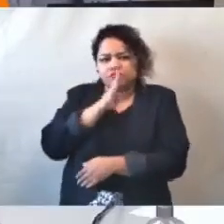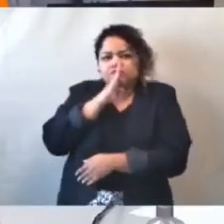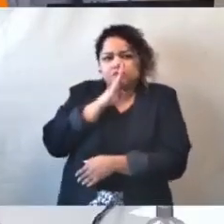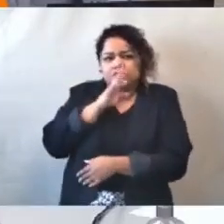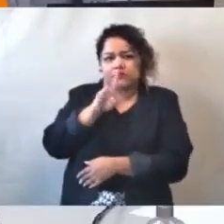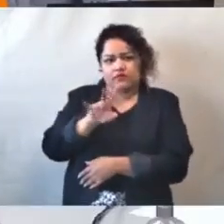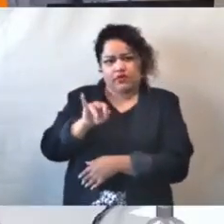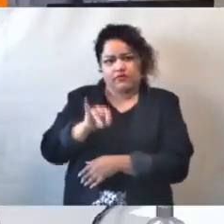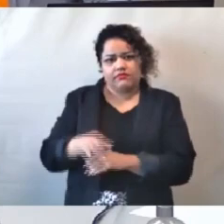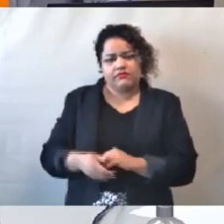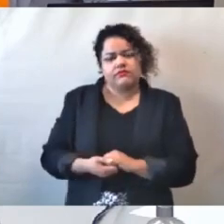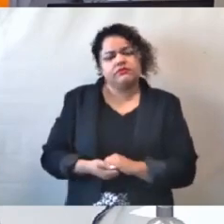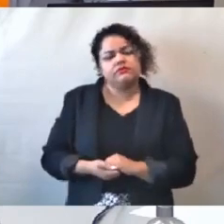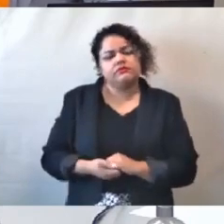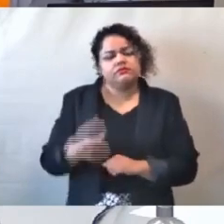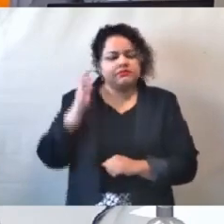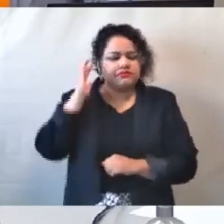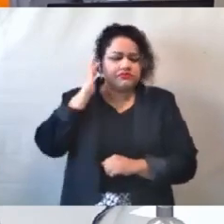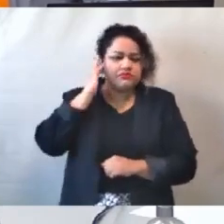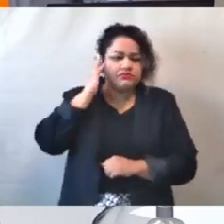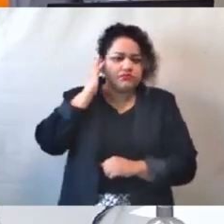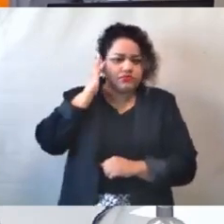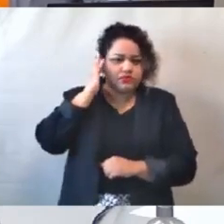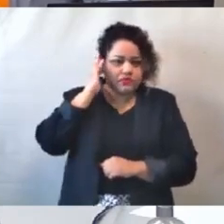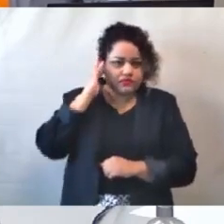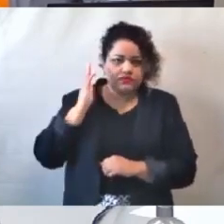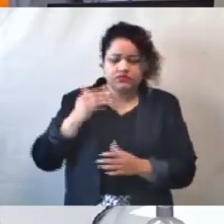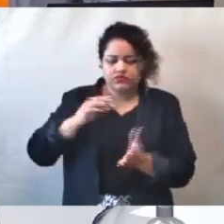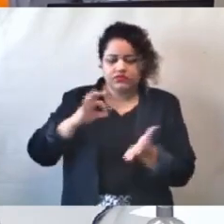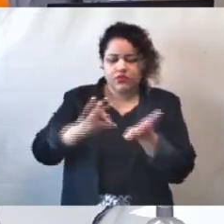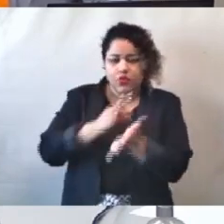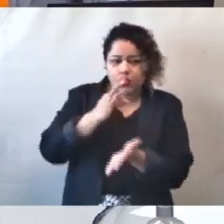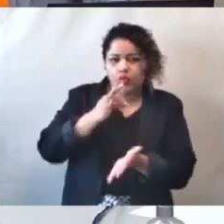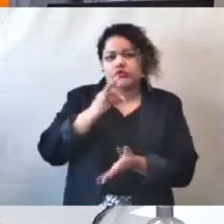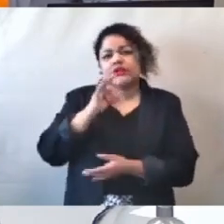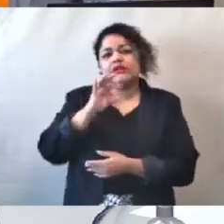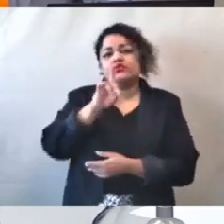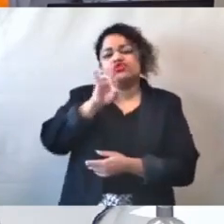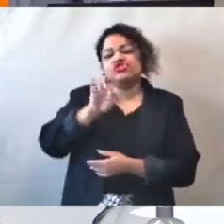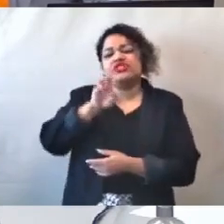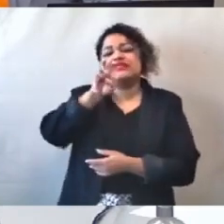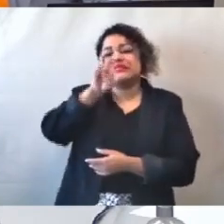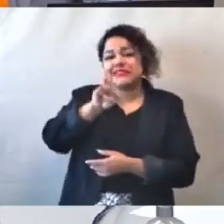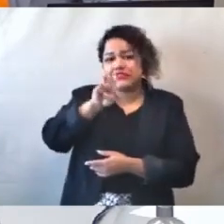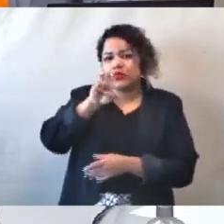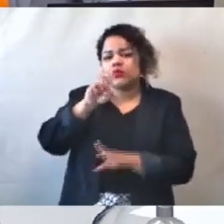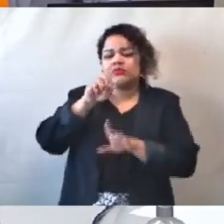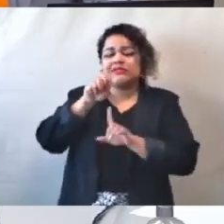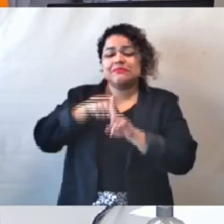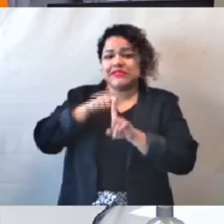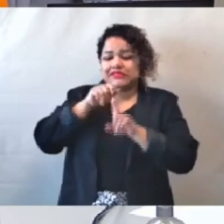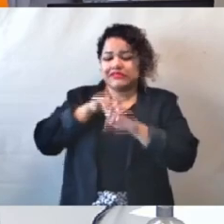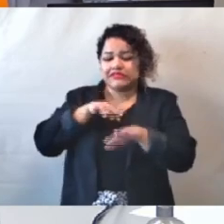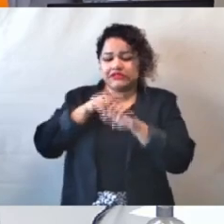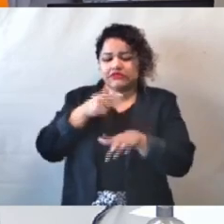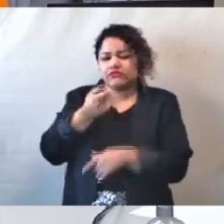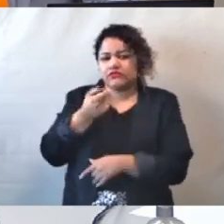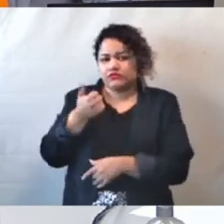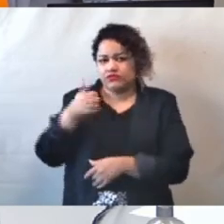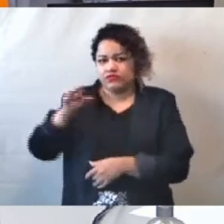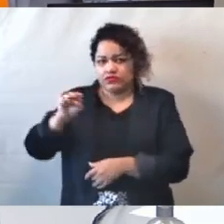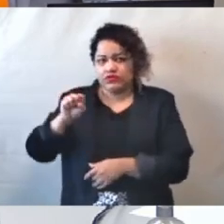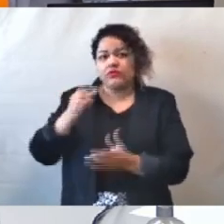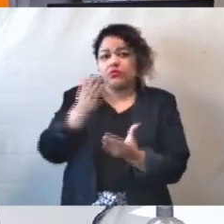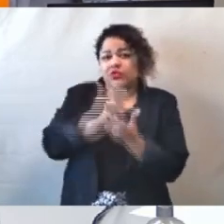Sobre o contrato, datado de 5 de setembro de 2018, o processo administrativo de número 01-123